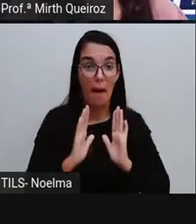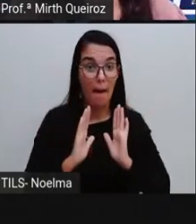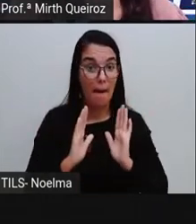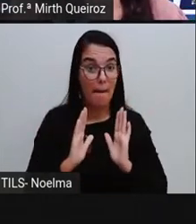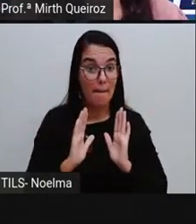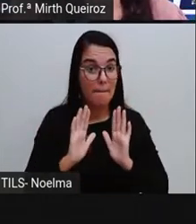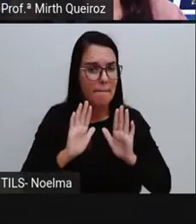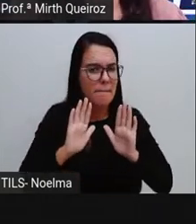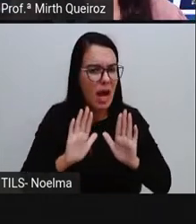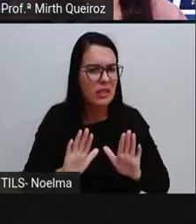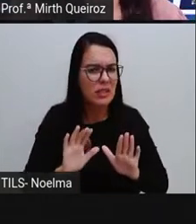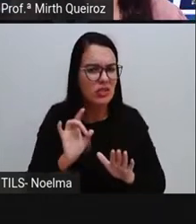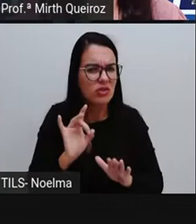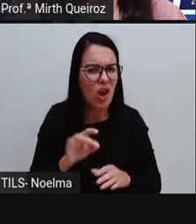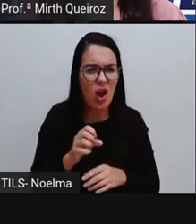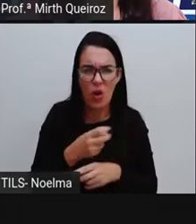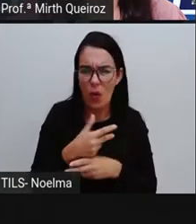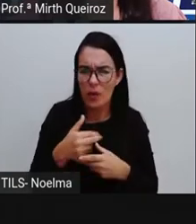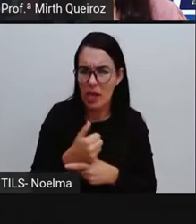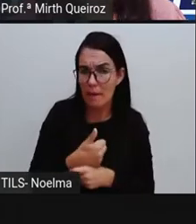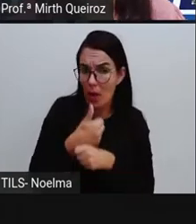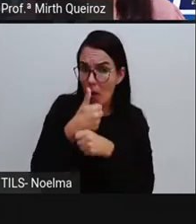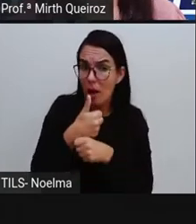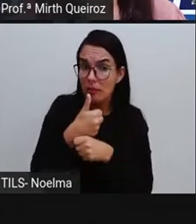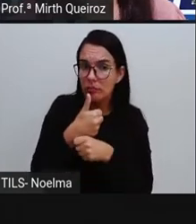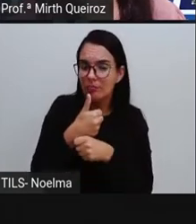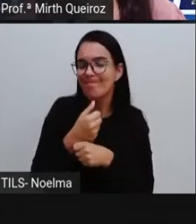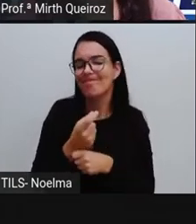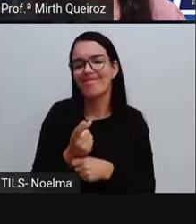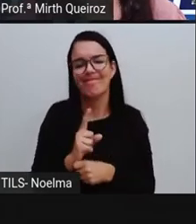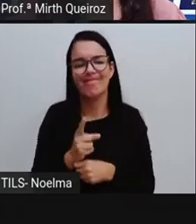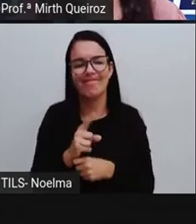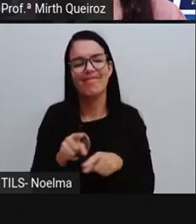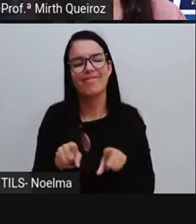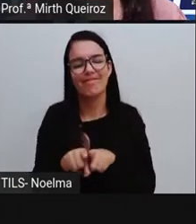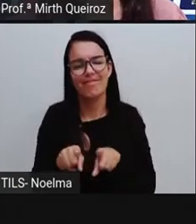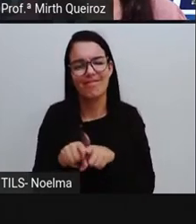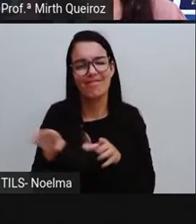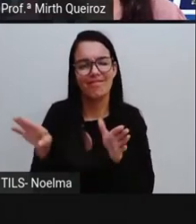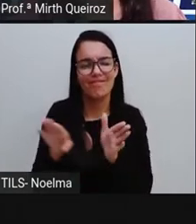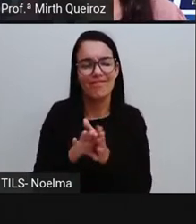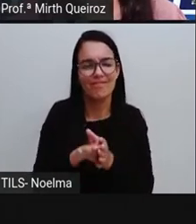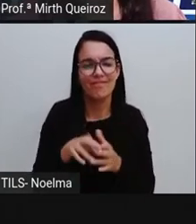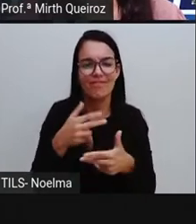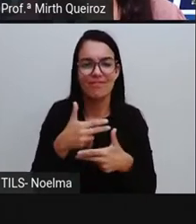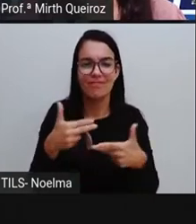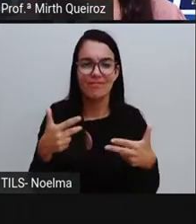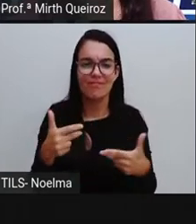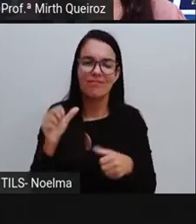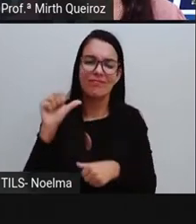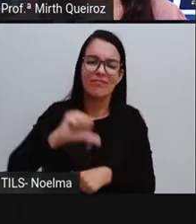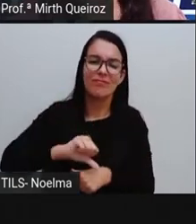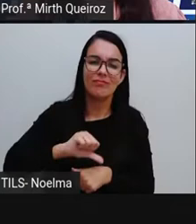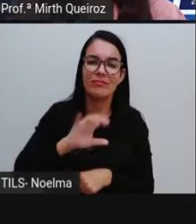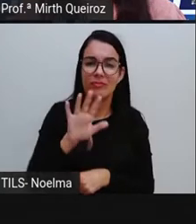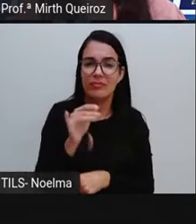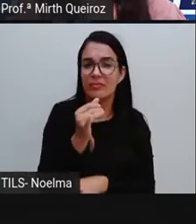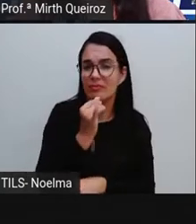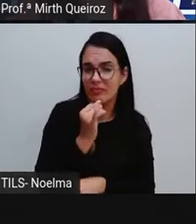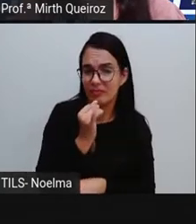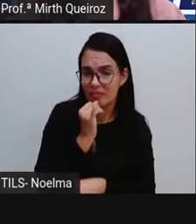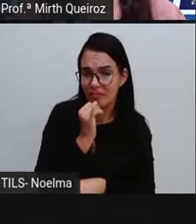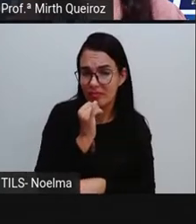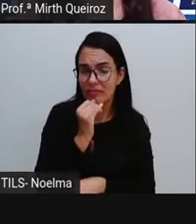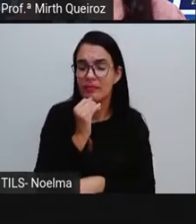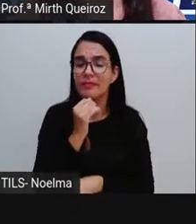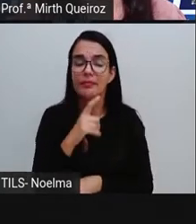coisa positiva? Só coisas boas? Não, trouxe também coisas ruins. Por exemplo, quantidade, das quantidades que é